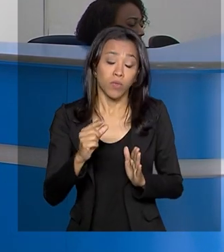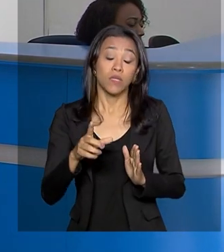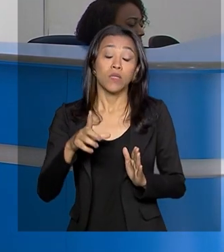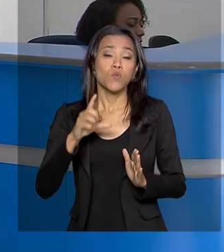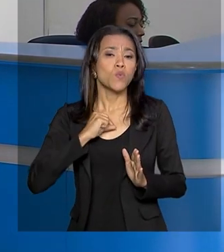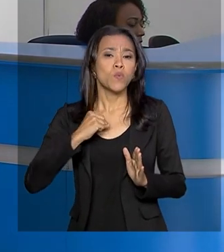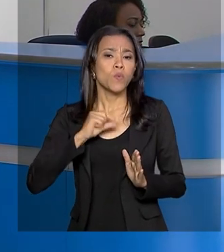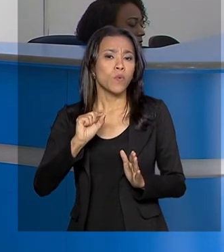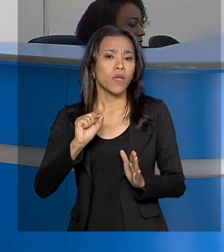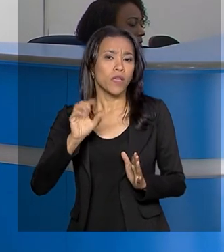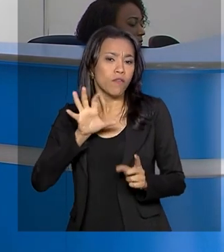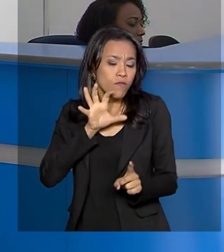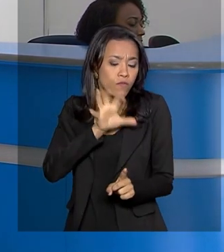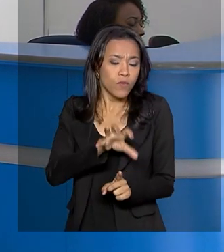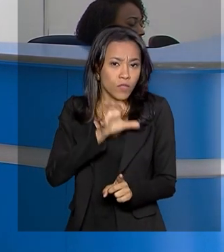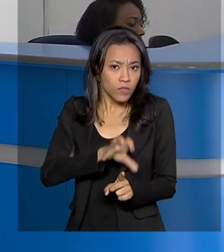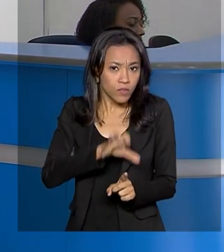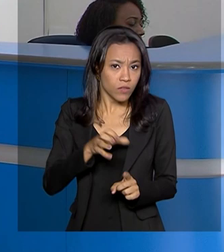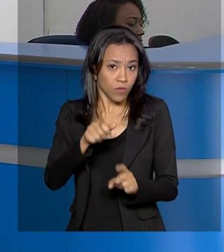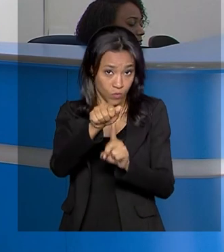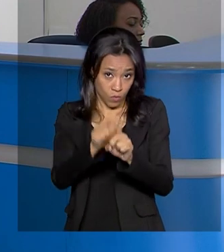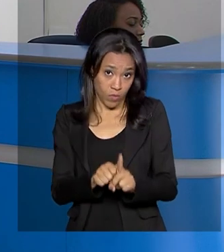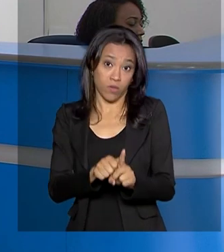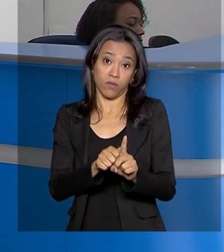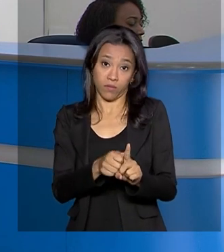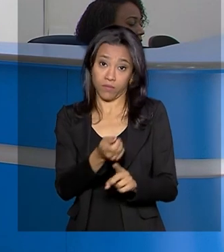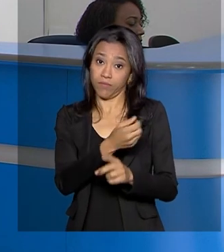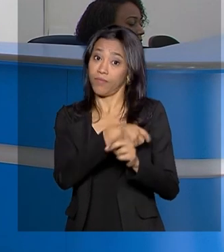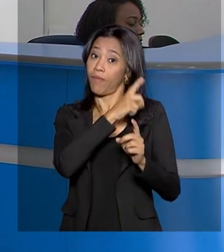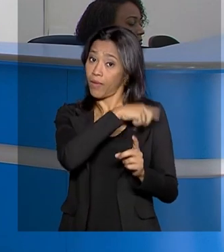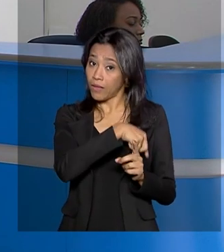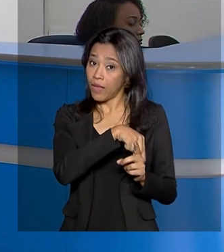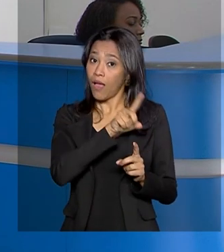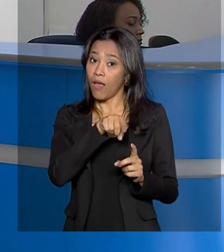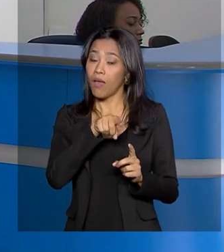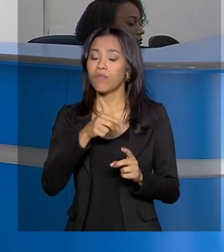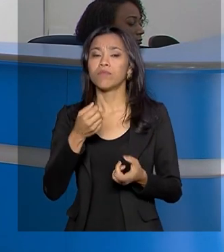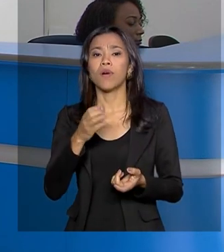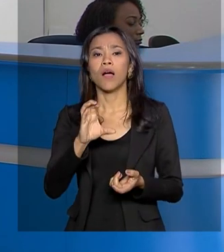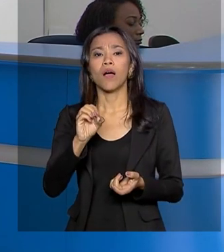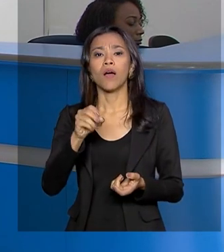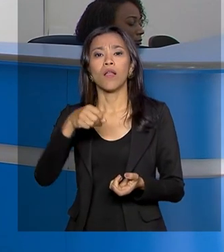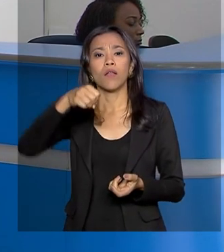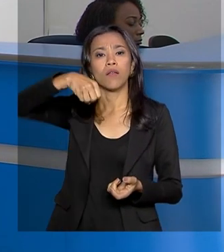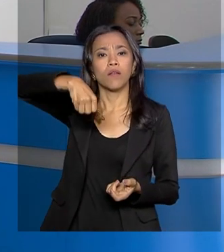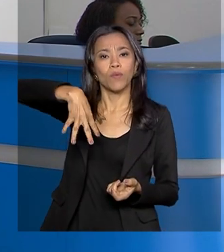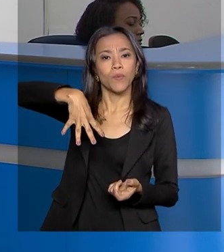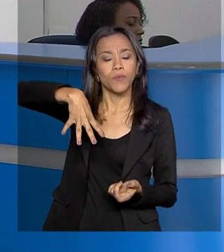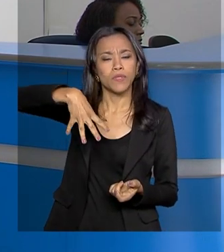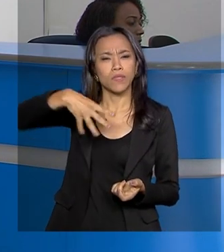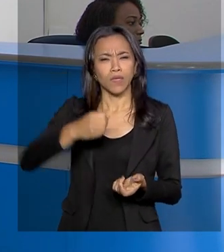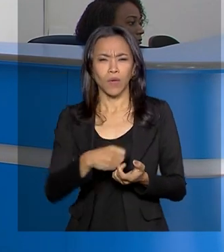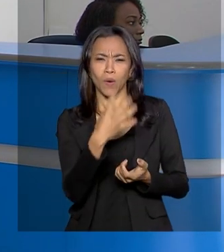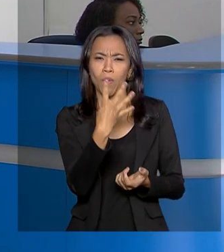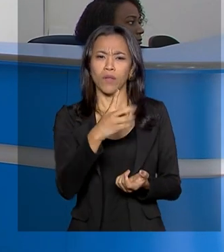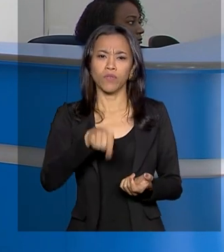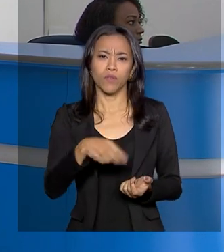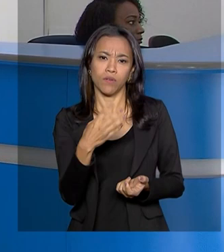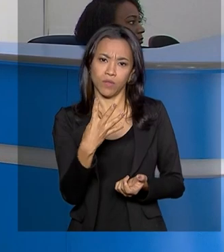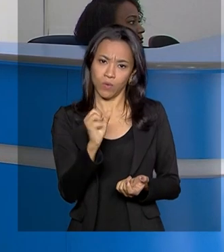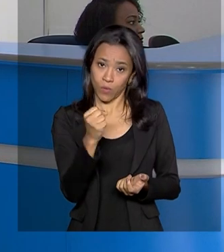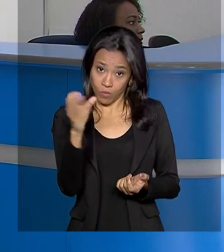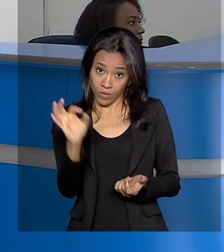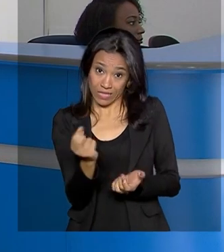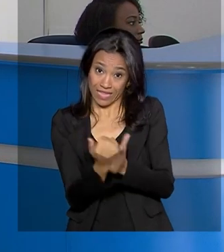impacto para alta em relação ao mês anterior, Renata, está a conta de luz, que ficou 4,48% mais cara.